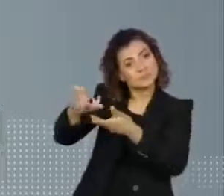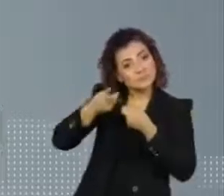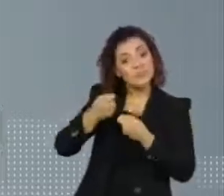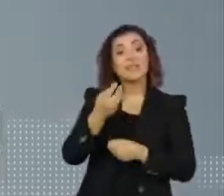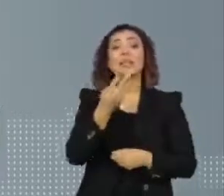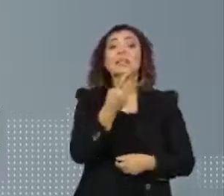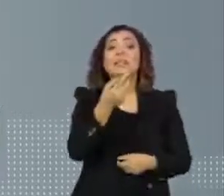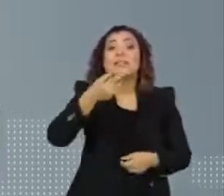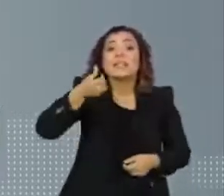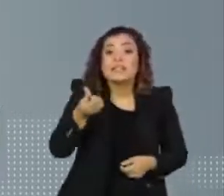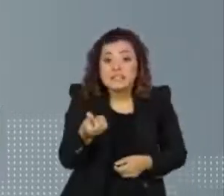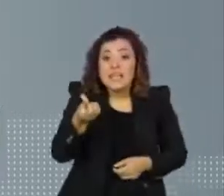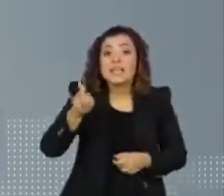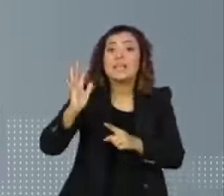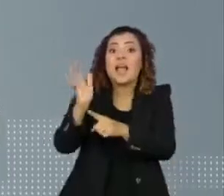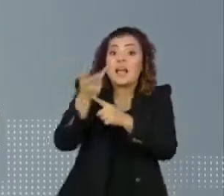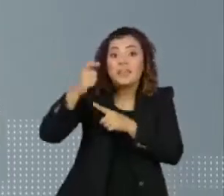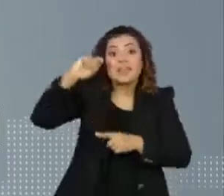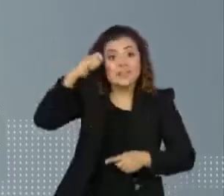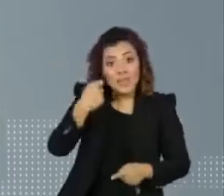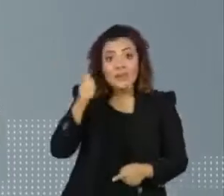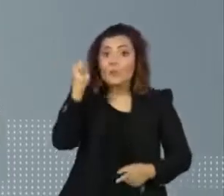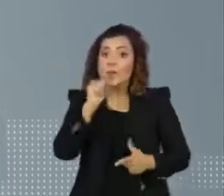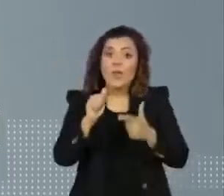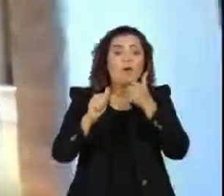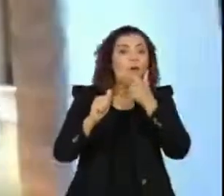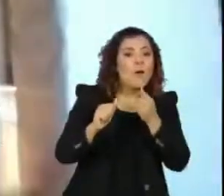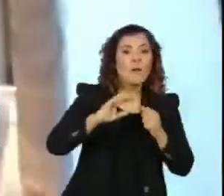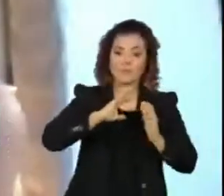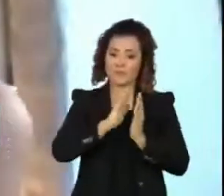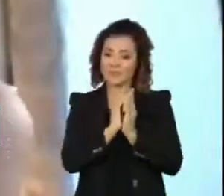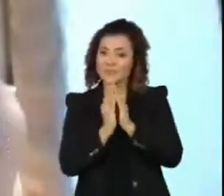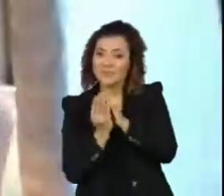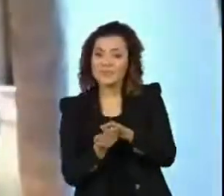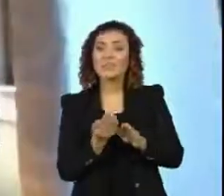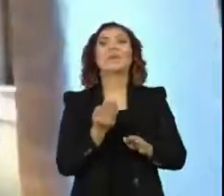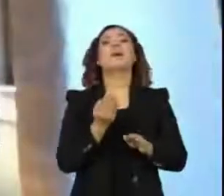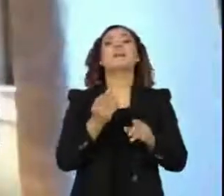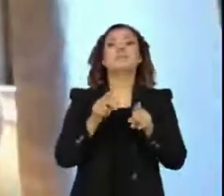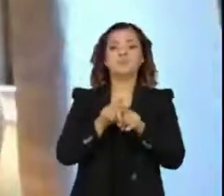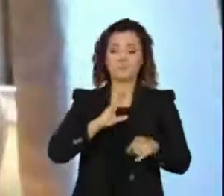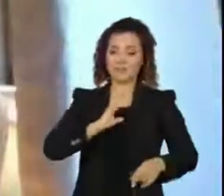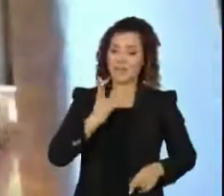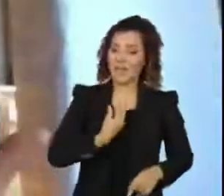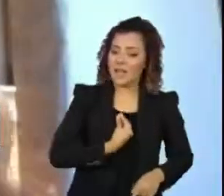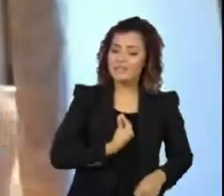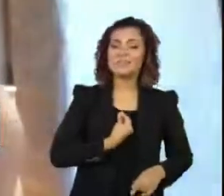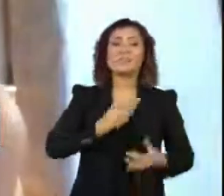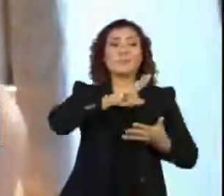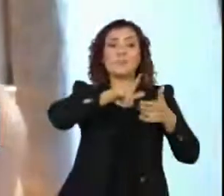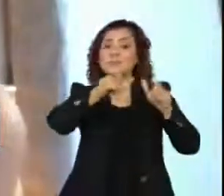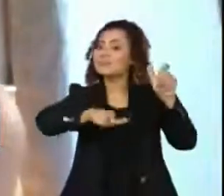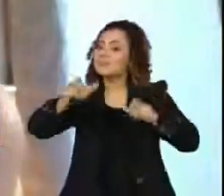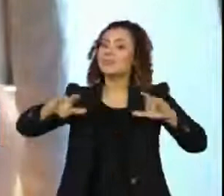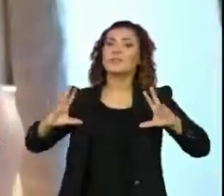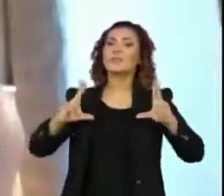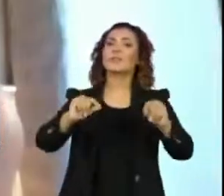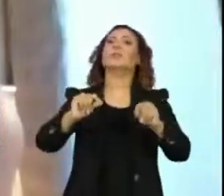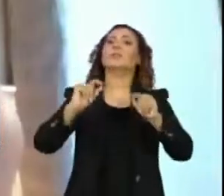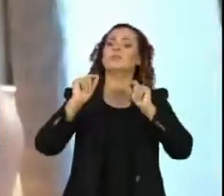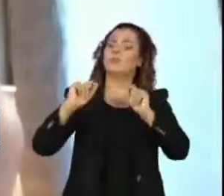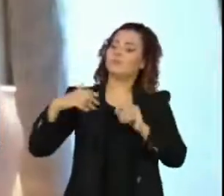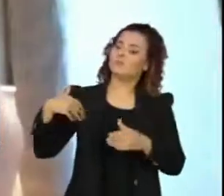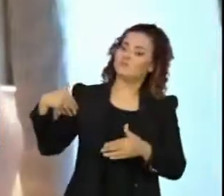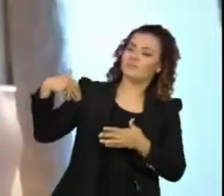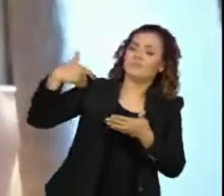36 artistas negros, homens, mulheres, trans, LGBTQs, para retratar e dar imaginação